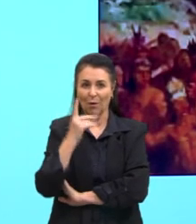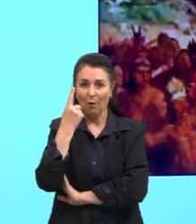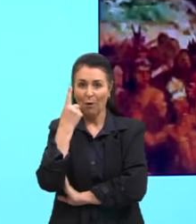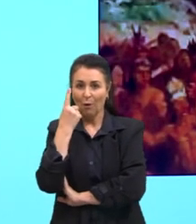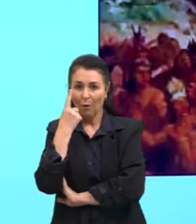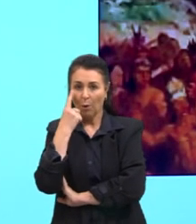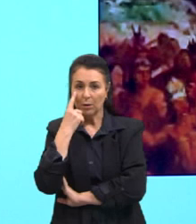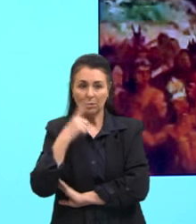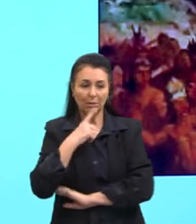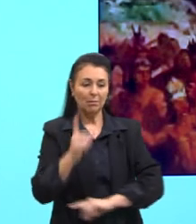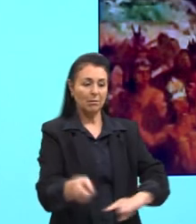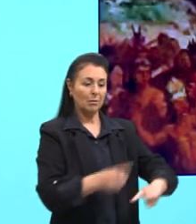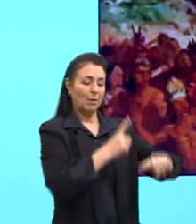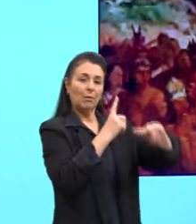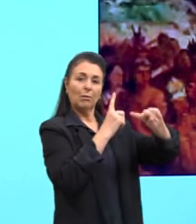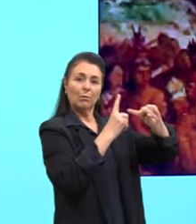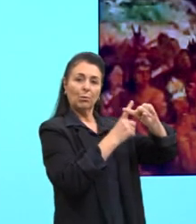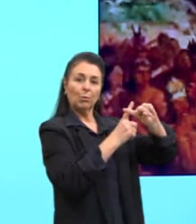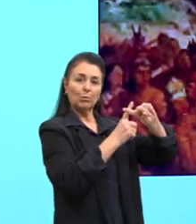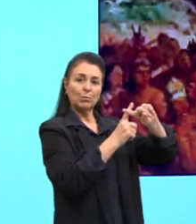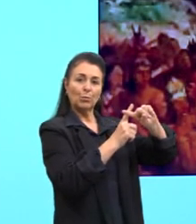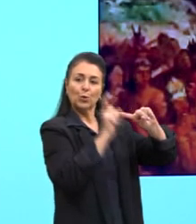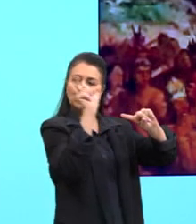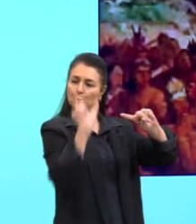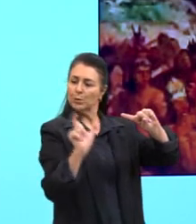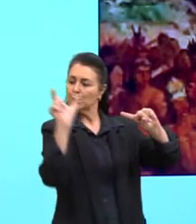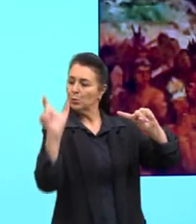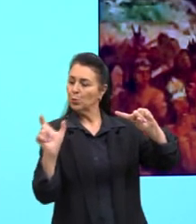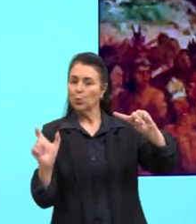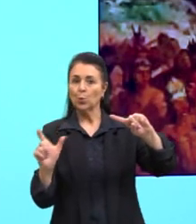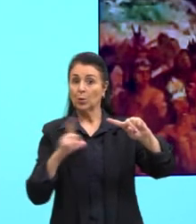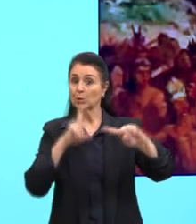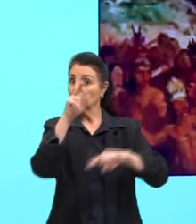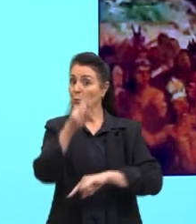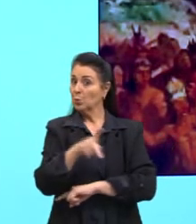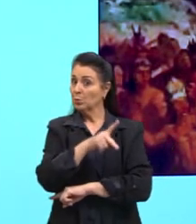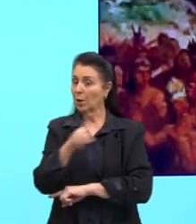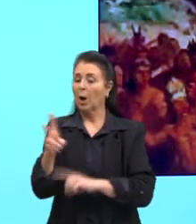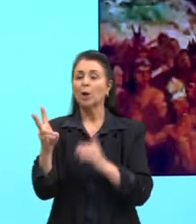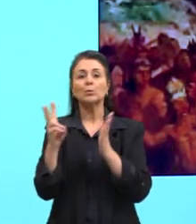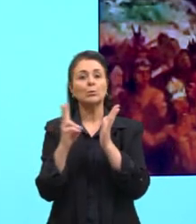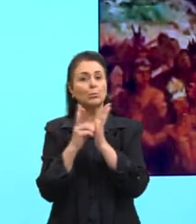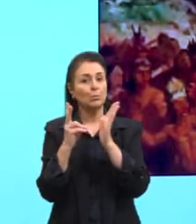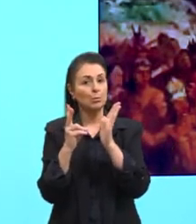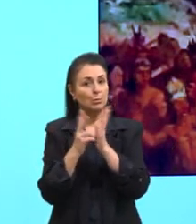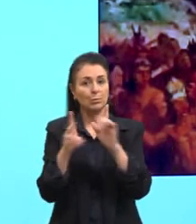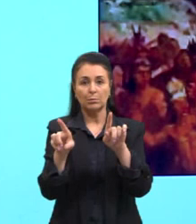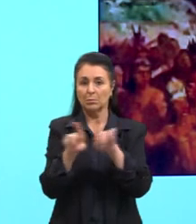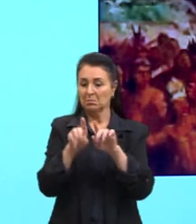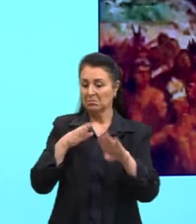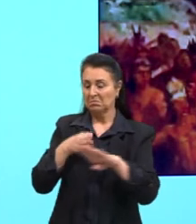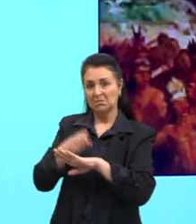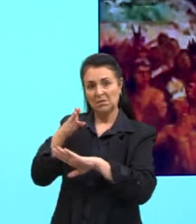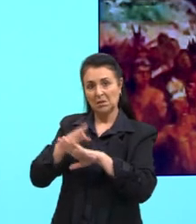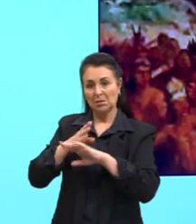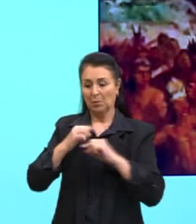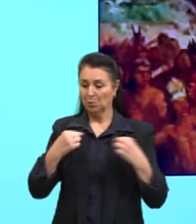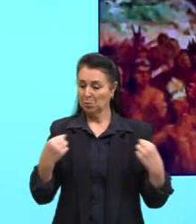temos aqui uma cruz. Vejam muitas pessoas, temos os padres, os indígenas, todos aqui na volta,